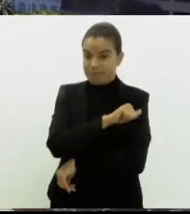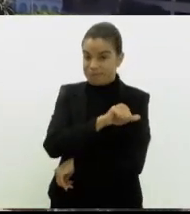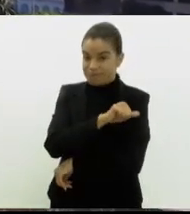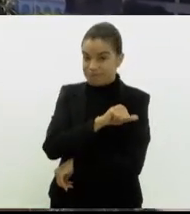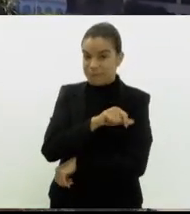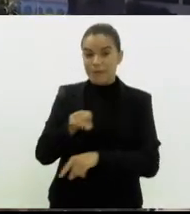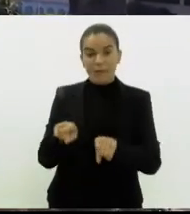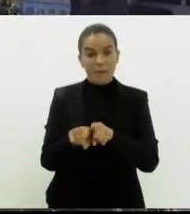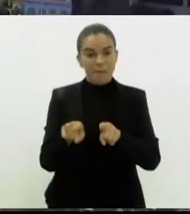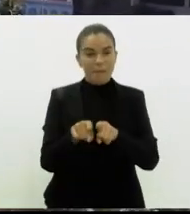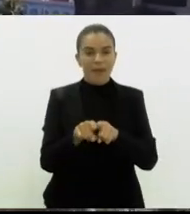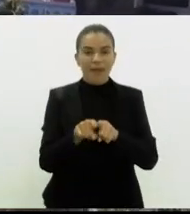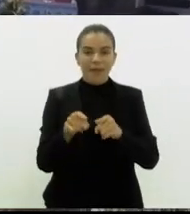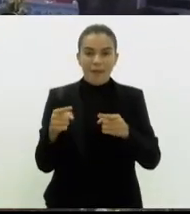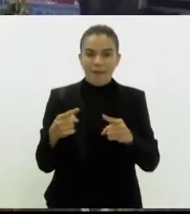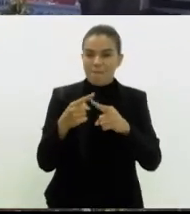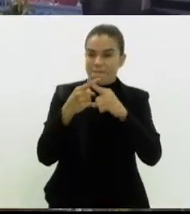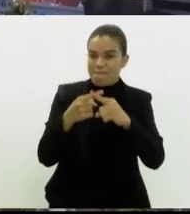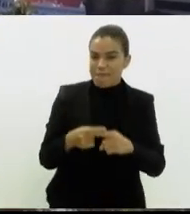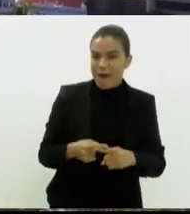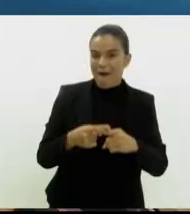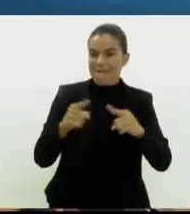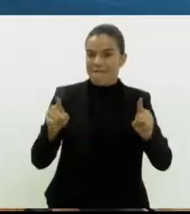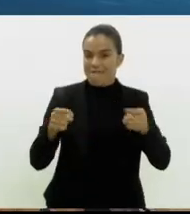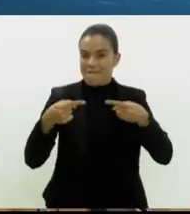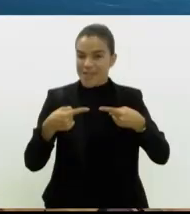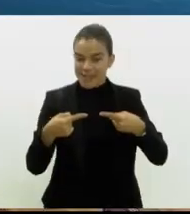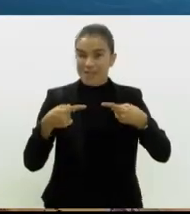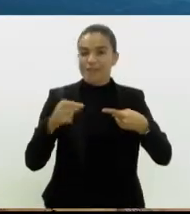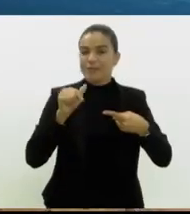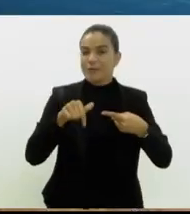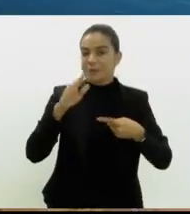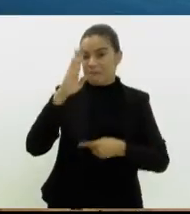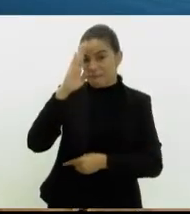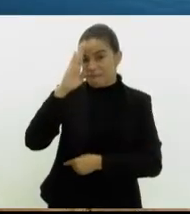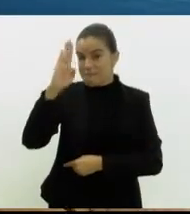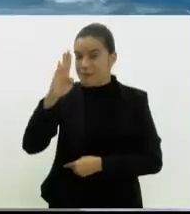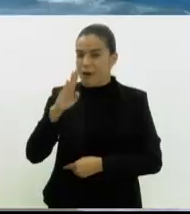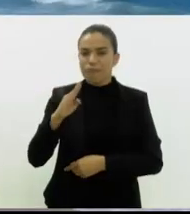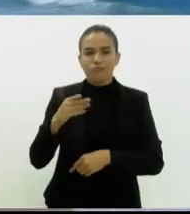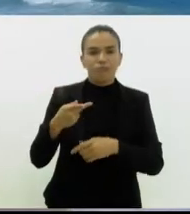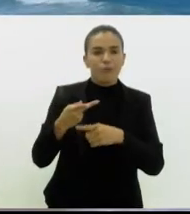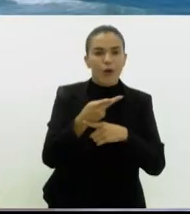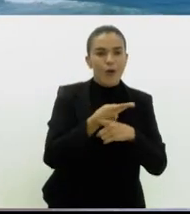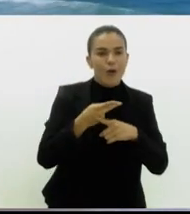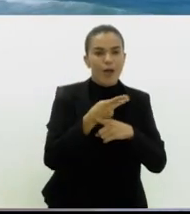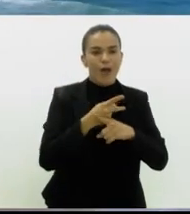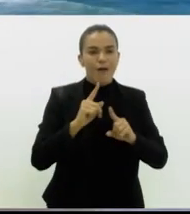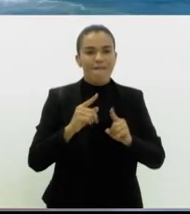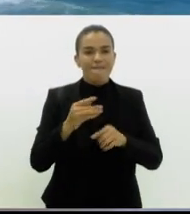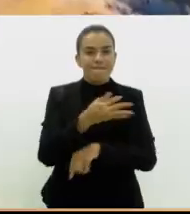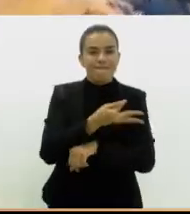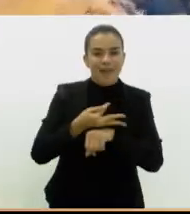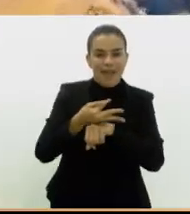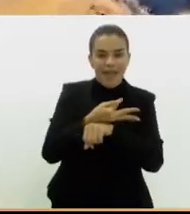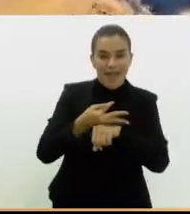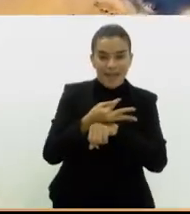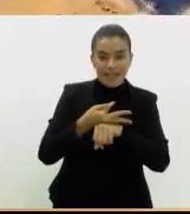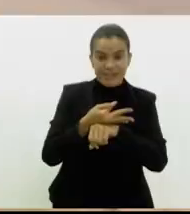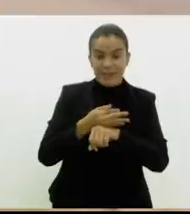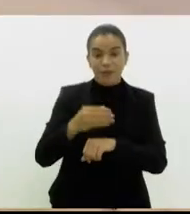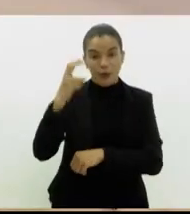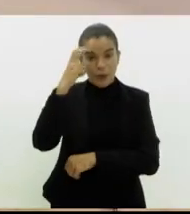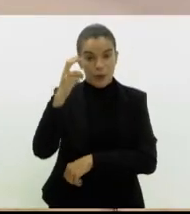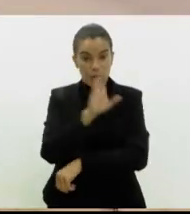também é finalista em outras categorias desta premiação, como o principal destino de negócios, destino de férias urbanas, destino